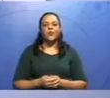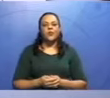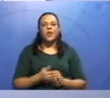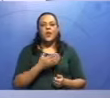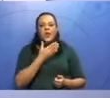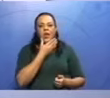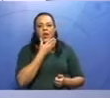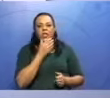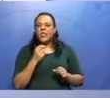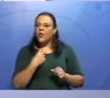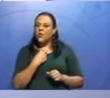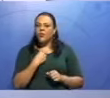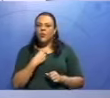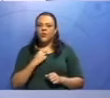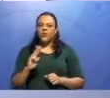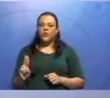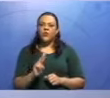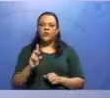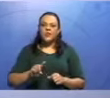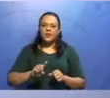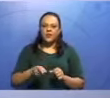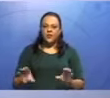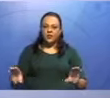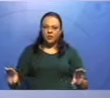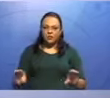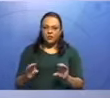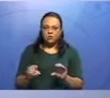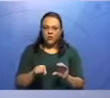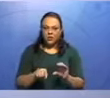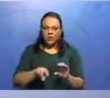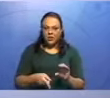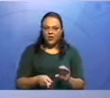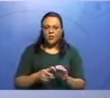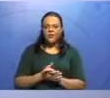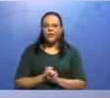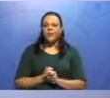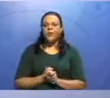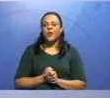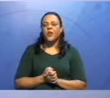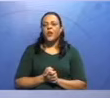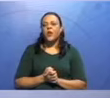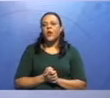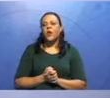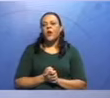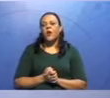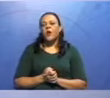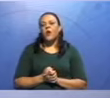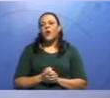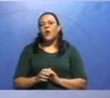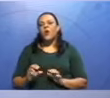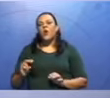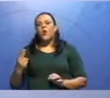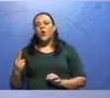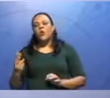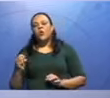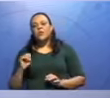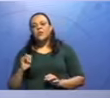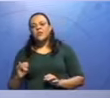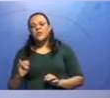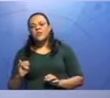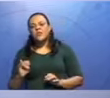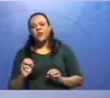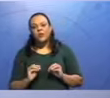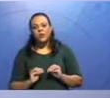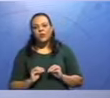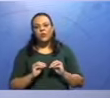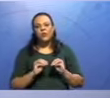colocar uma vírgula ali, tá? A não ser que eu insira ali uma locução adverbial,